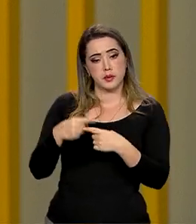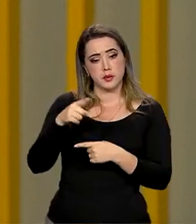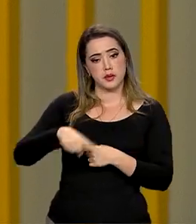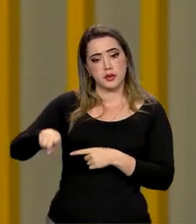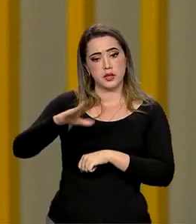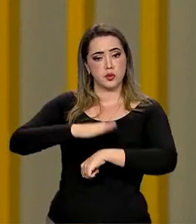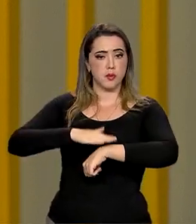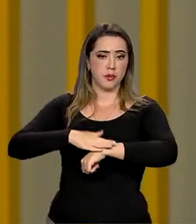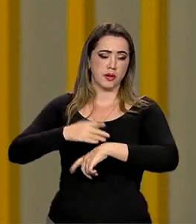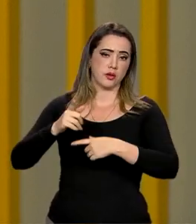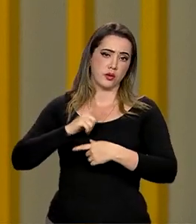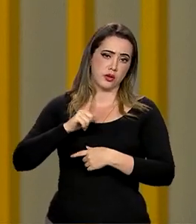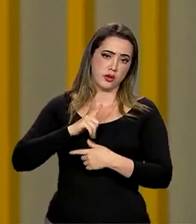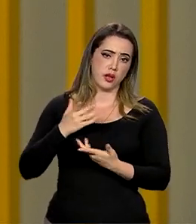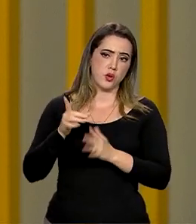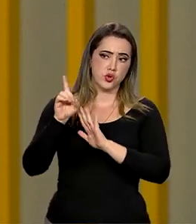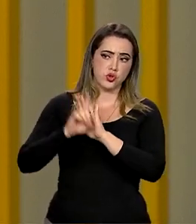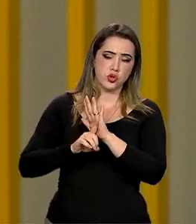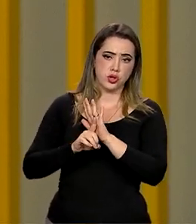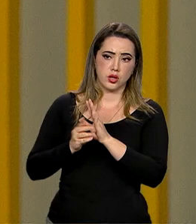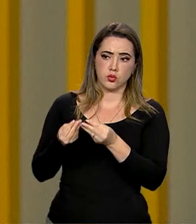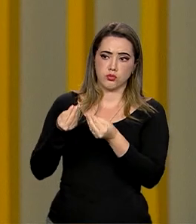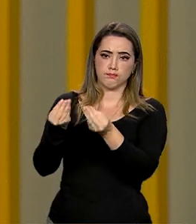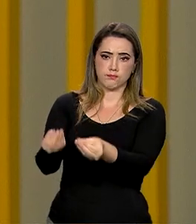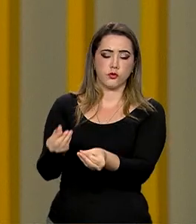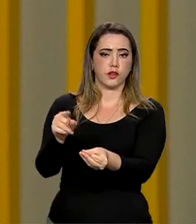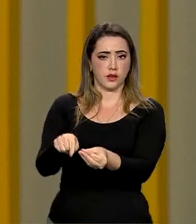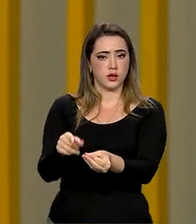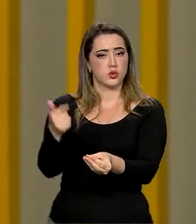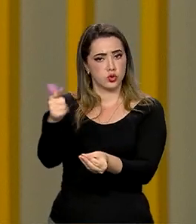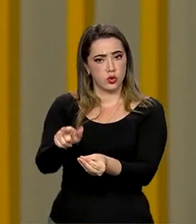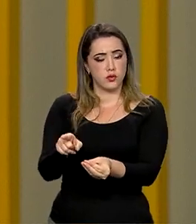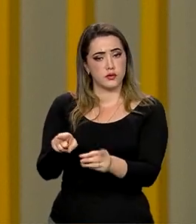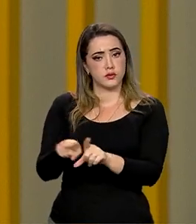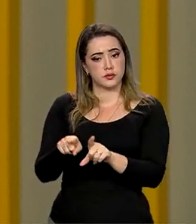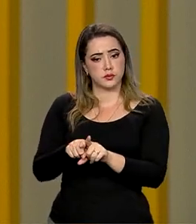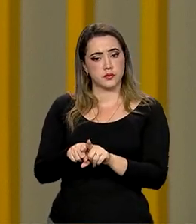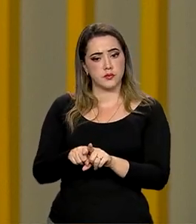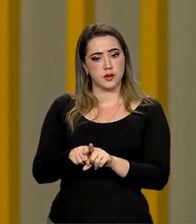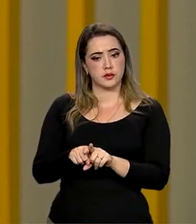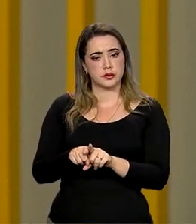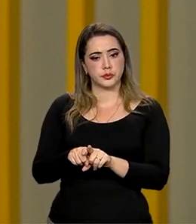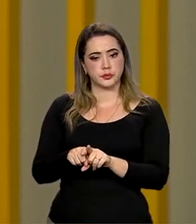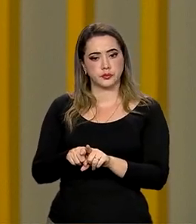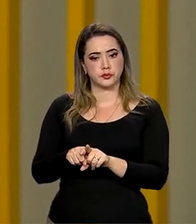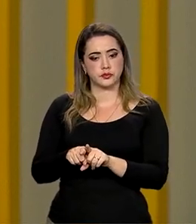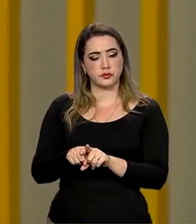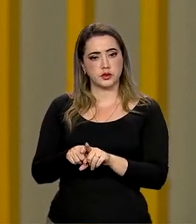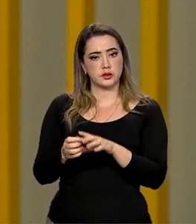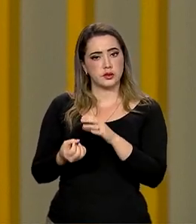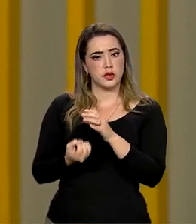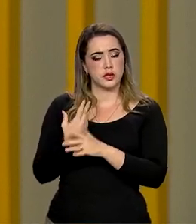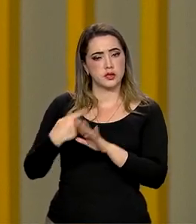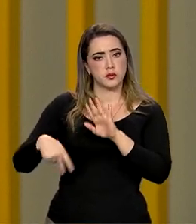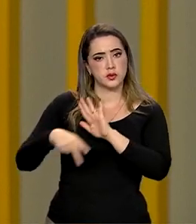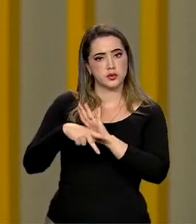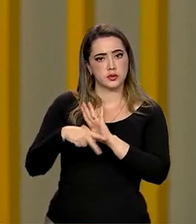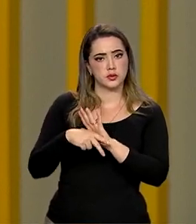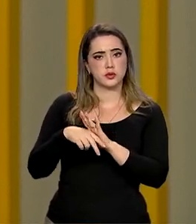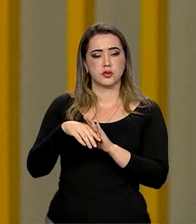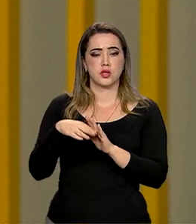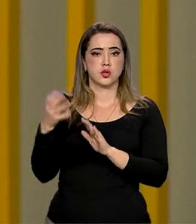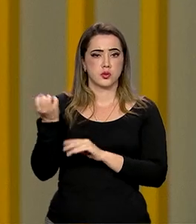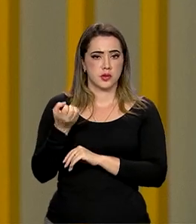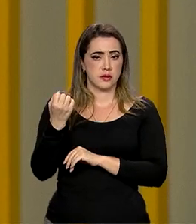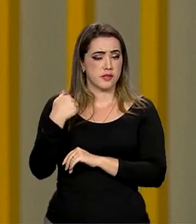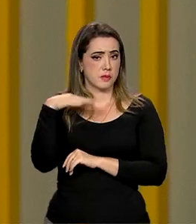naquele momento, tendo o seu direito devolvido e, ao mesmo tempo, acaba tendo a implantação do seu benefício, às vezes, até de forma mais